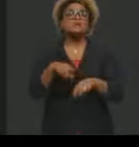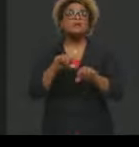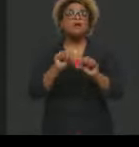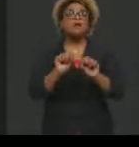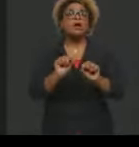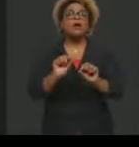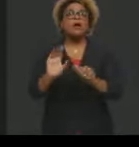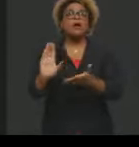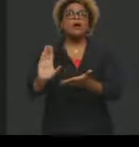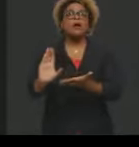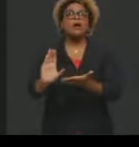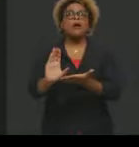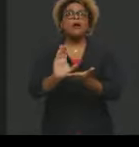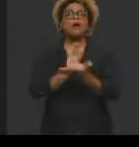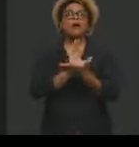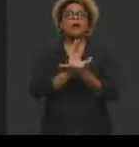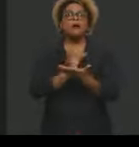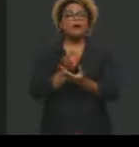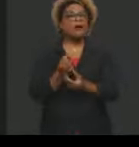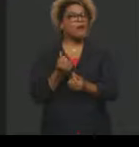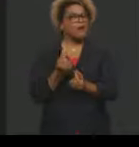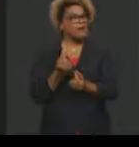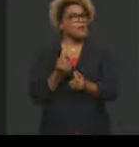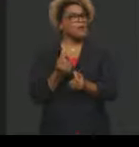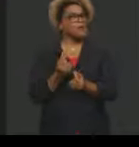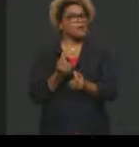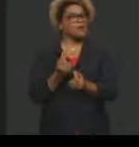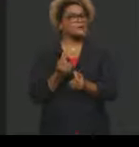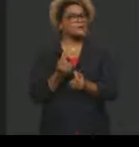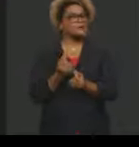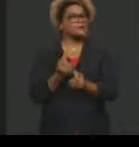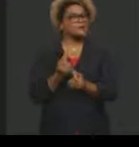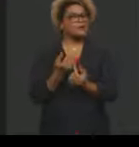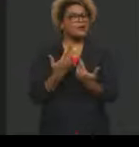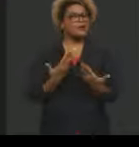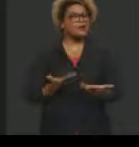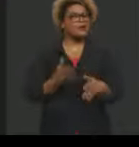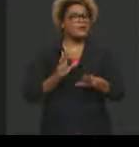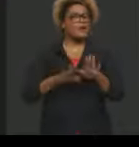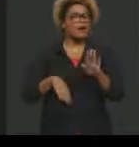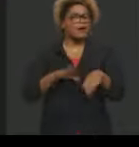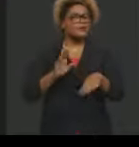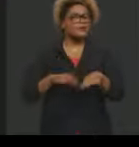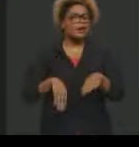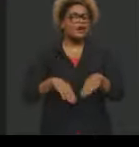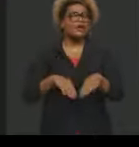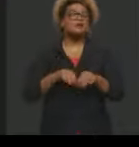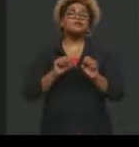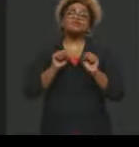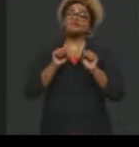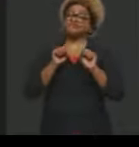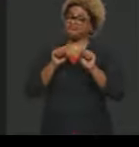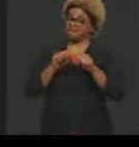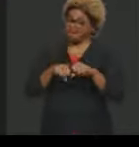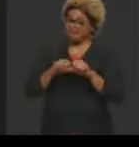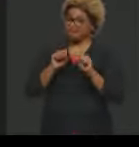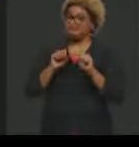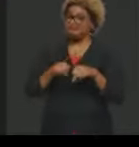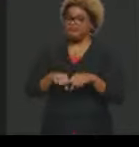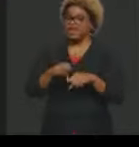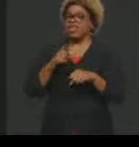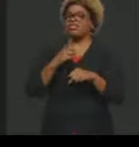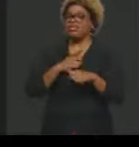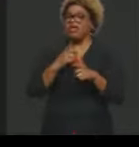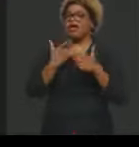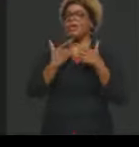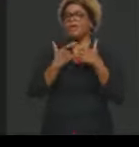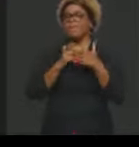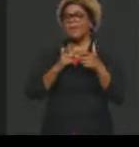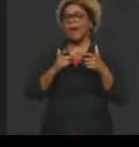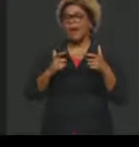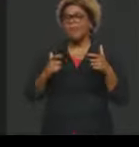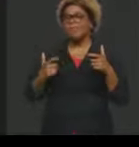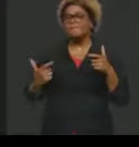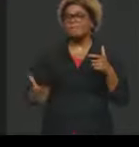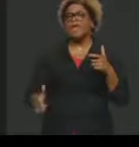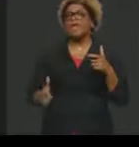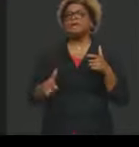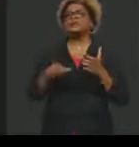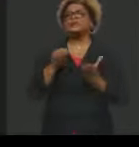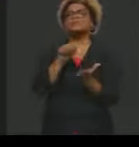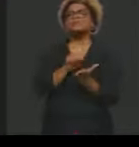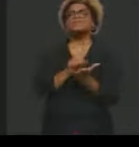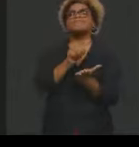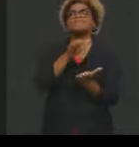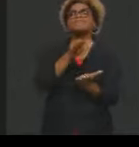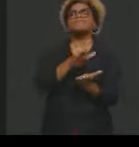de muitos recursos para que você possa investir. Então, muitas vezes isso acaba gerando mesmo, né, um aumento dos tributos, né,